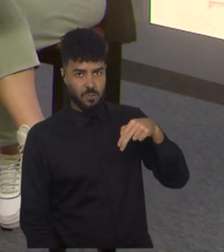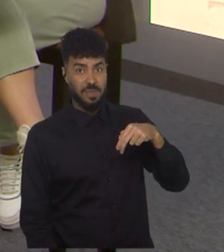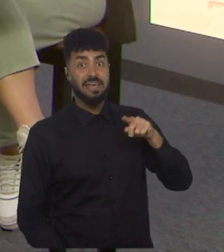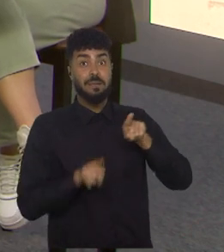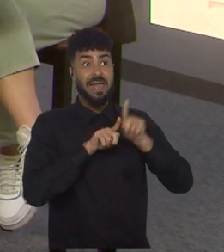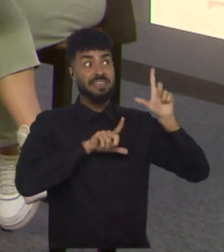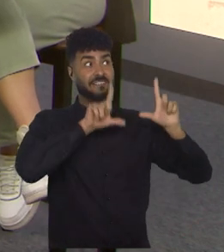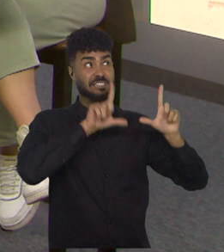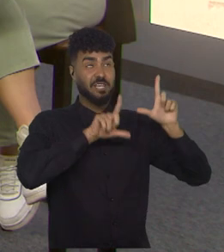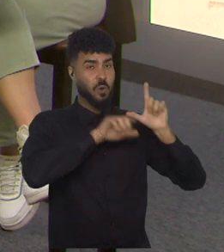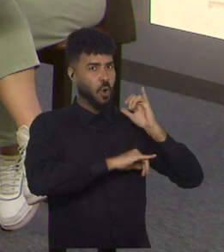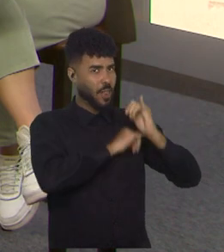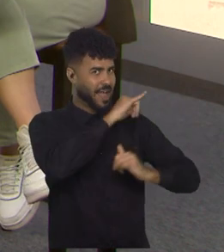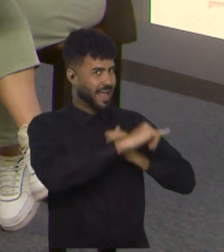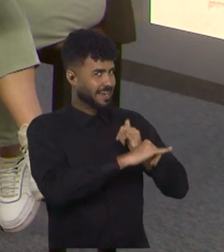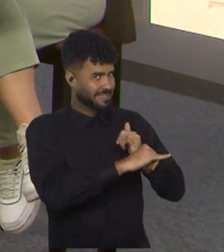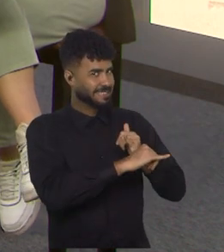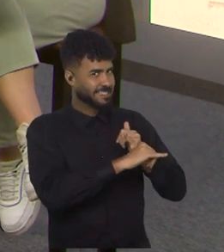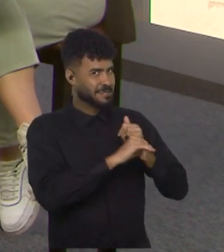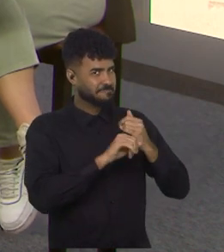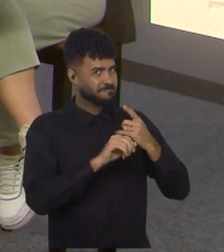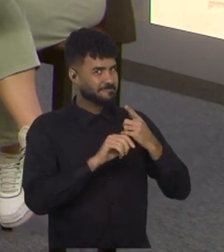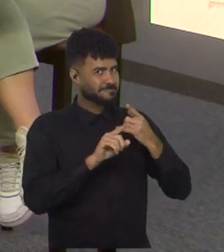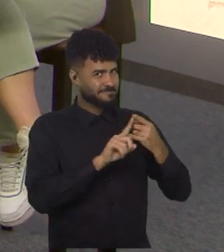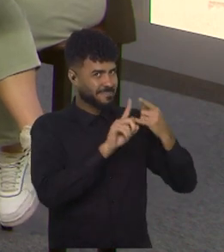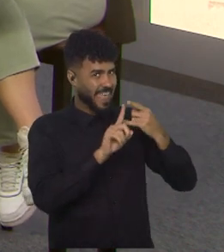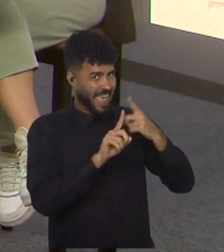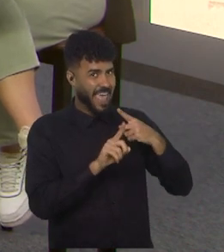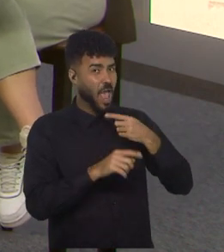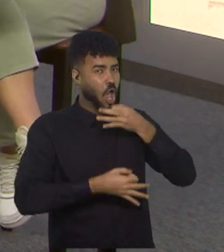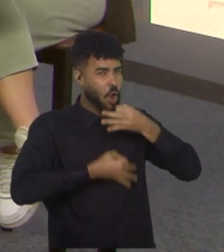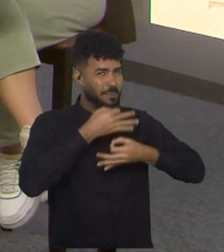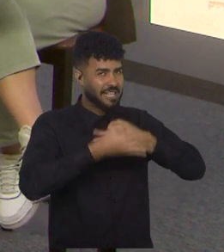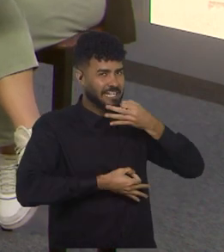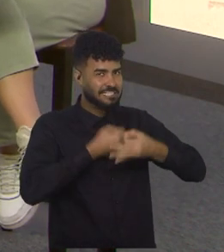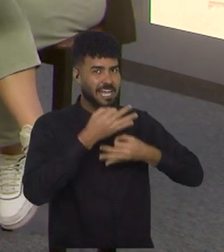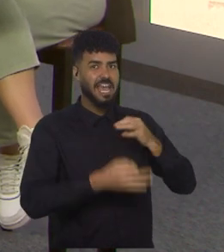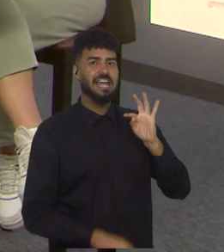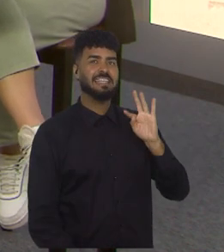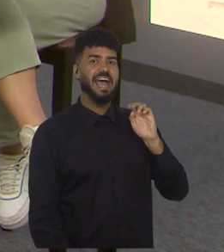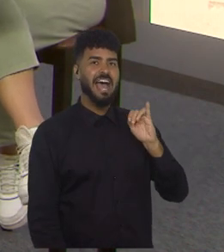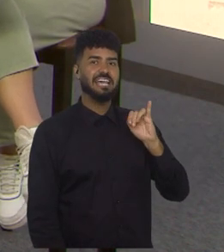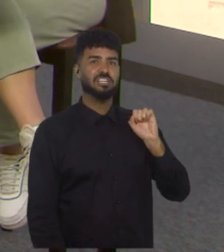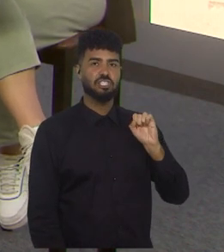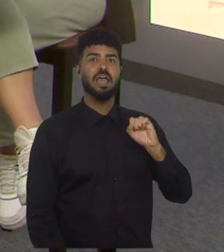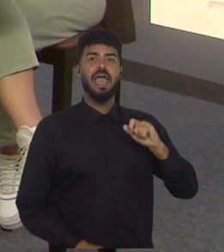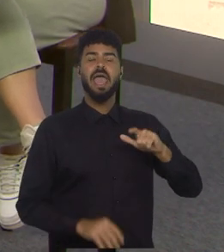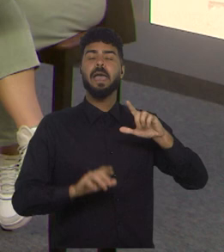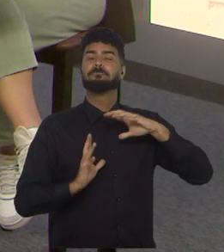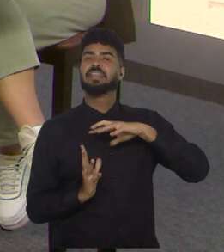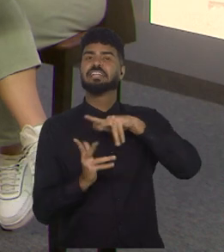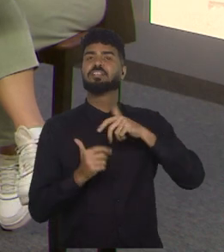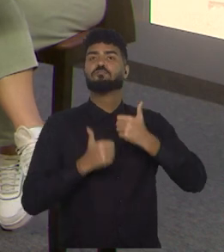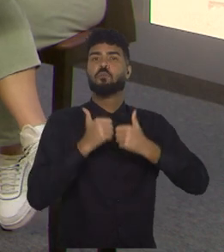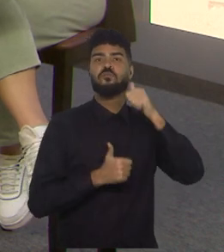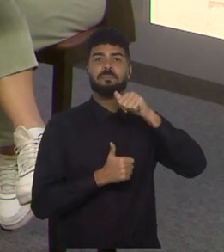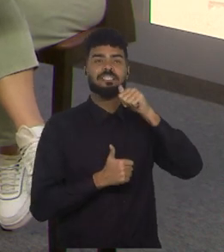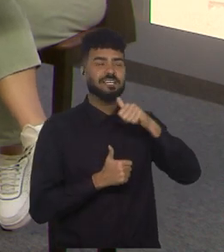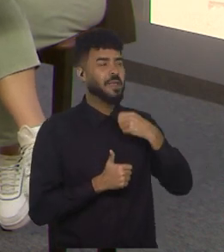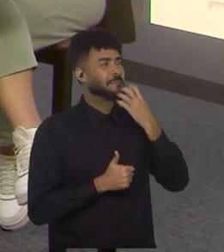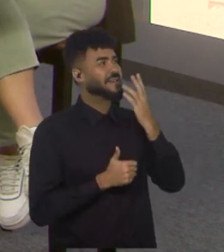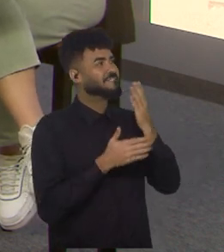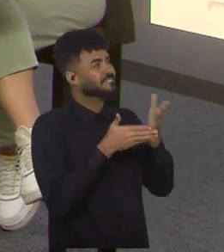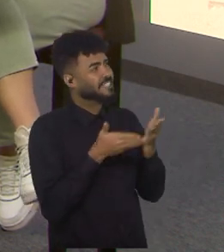meu ladinho mais online, conto com conhecimento da comentarista Thais Viviani do Planeta Futebol Feminino. Bem-vindas,